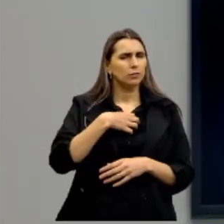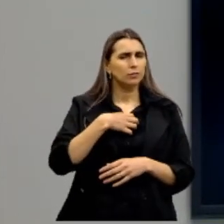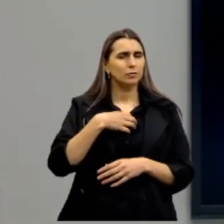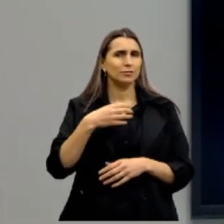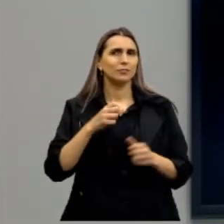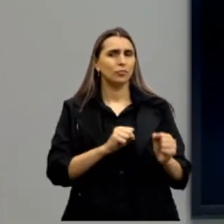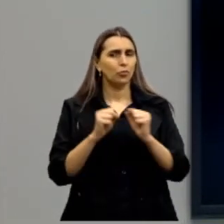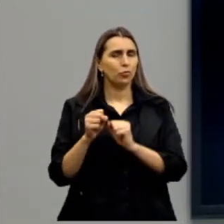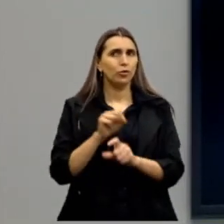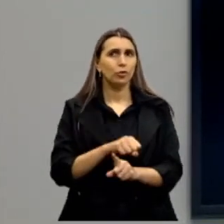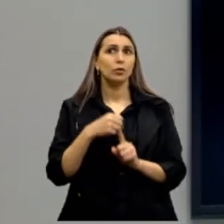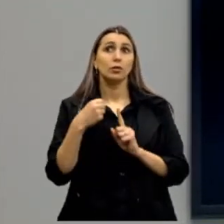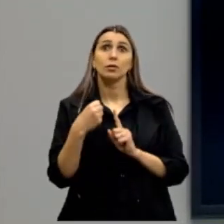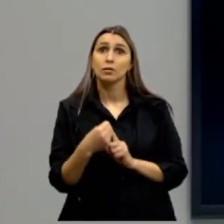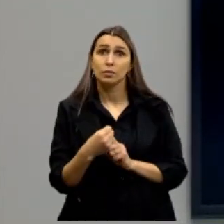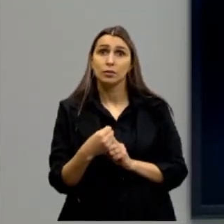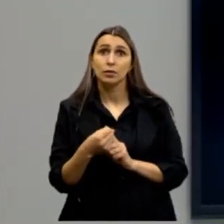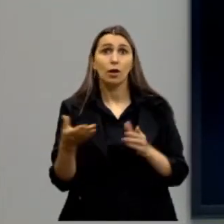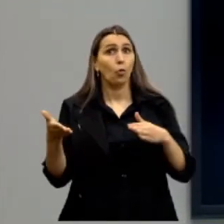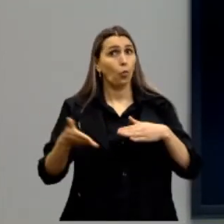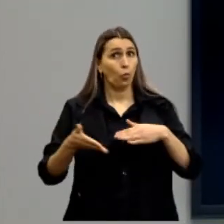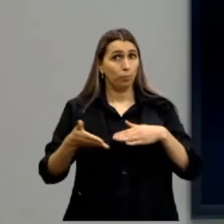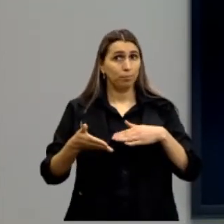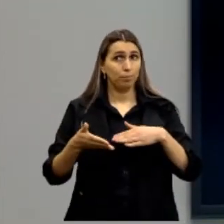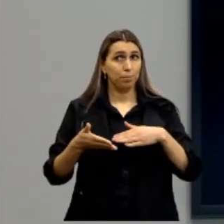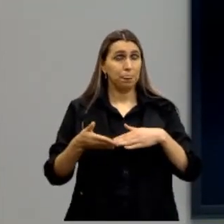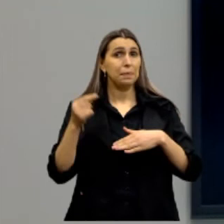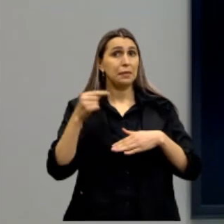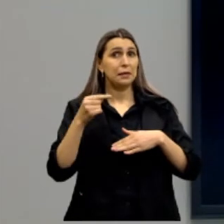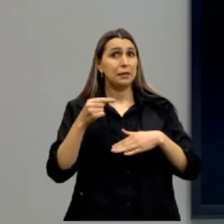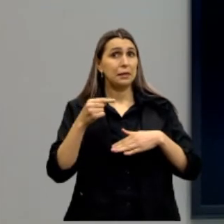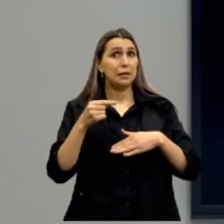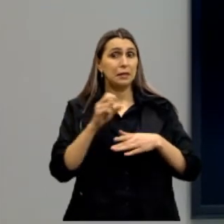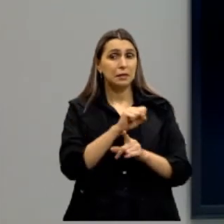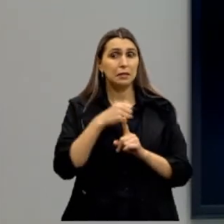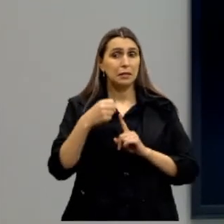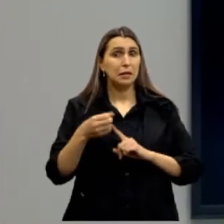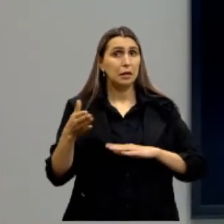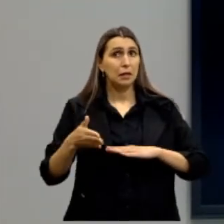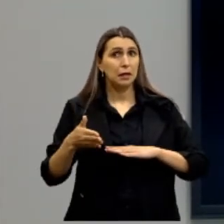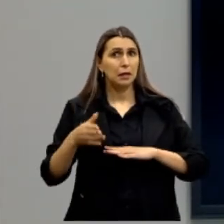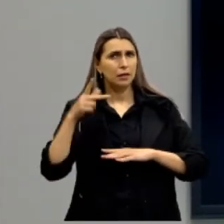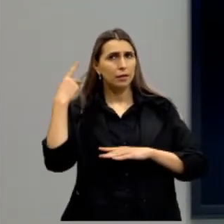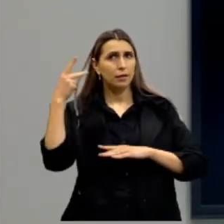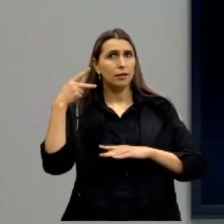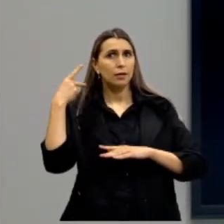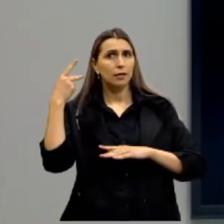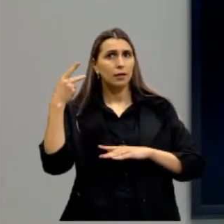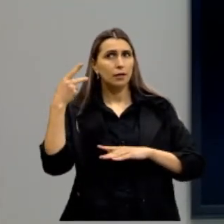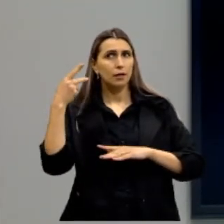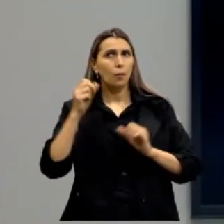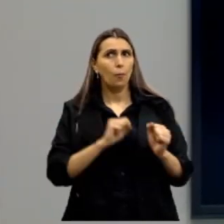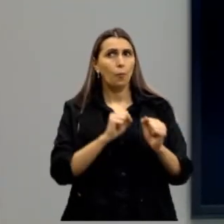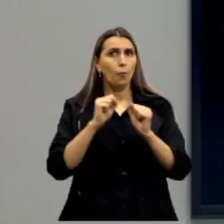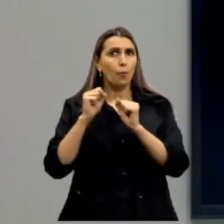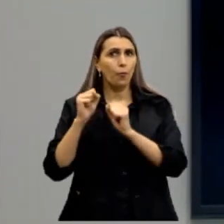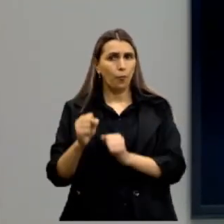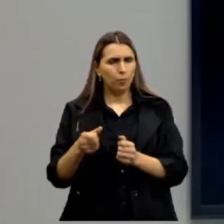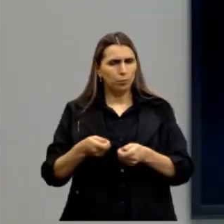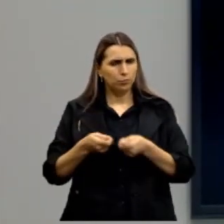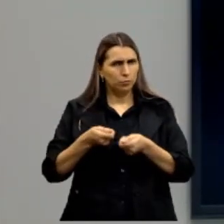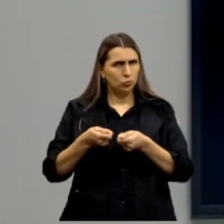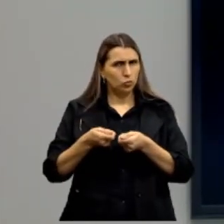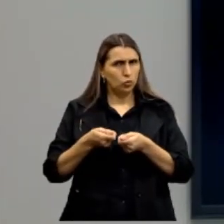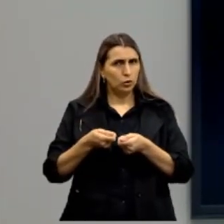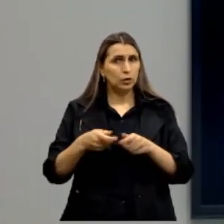poder na sociedade contemporânea. e essa sociedade contemporânea, pensando em política, poder disciplinador